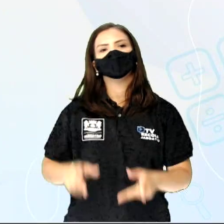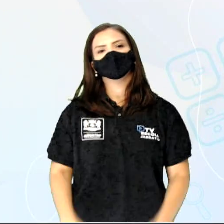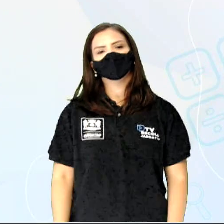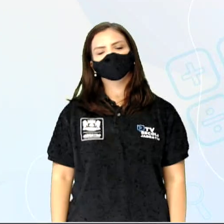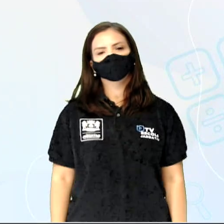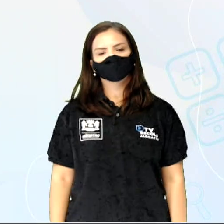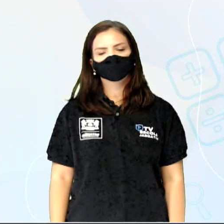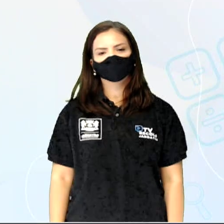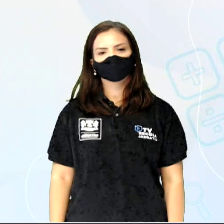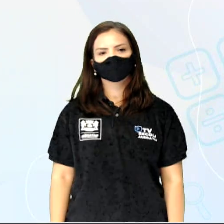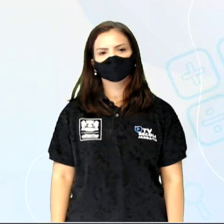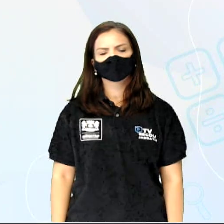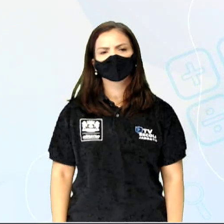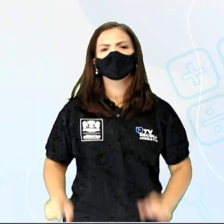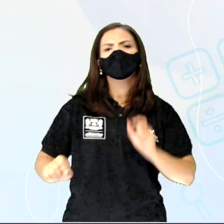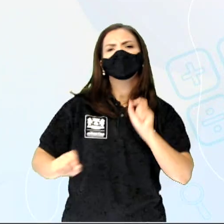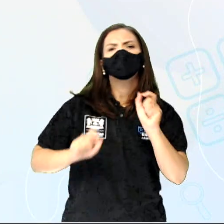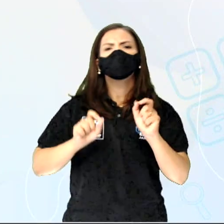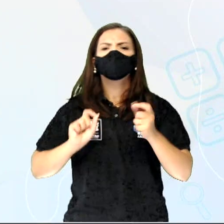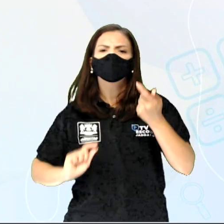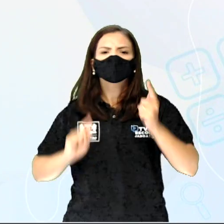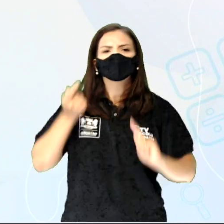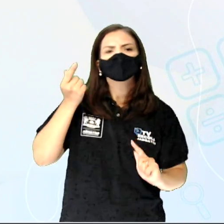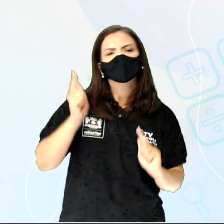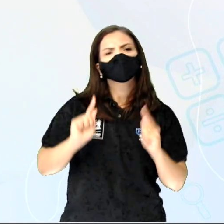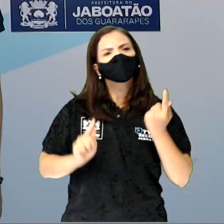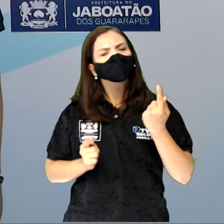e o que são gestos?